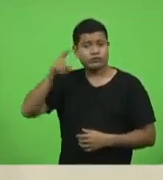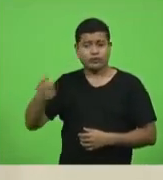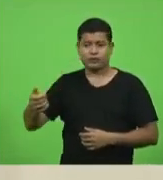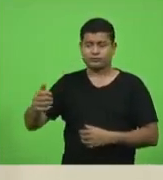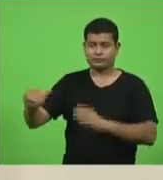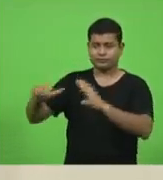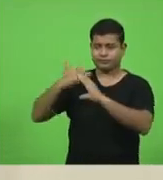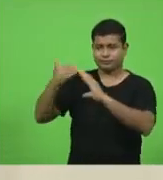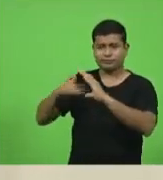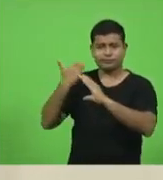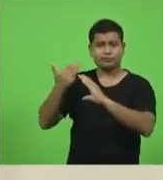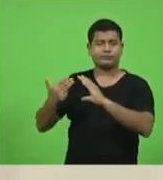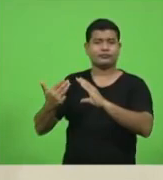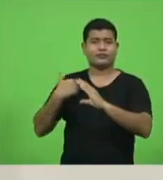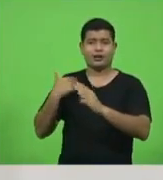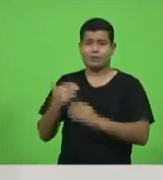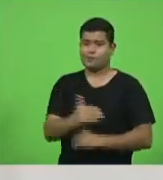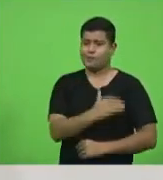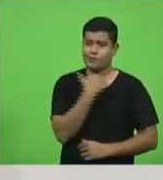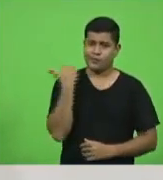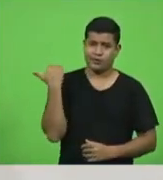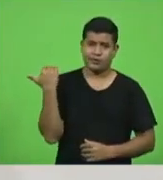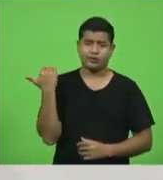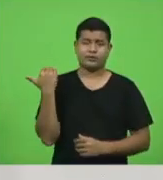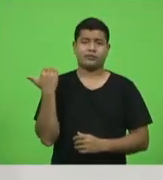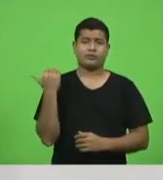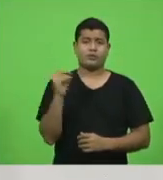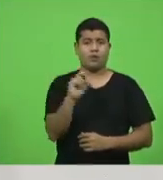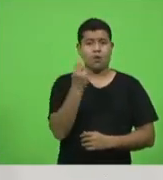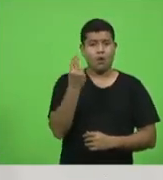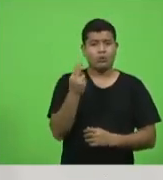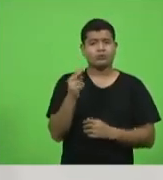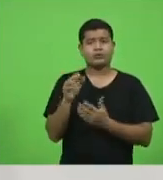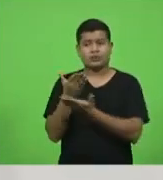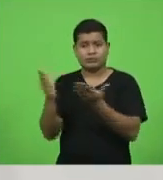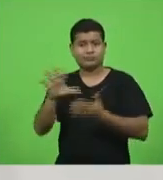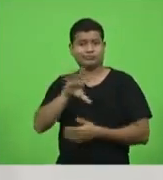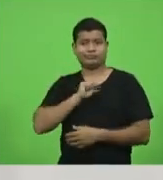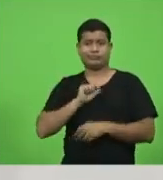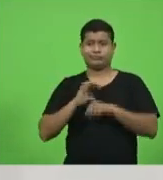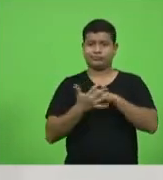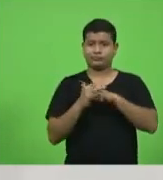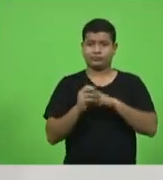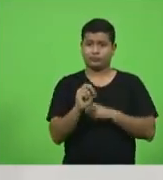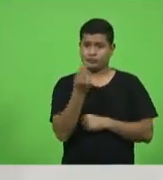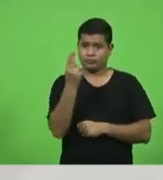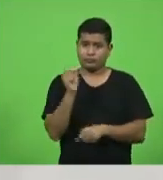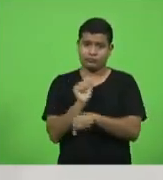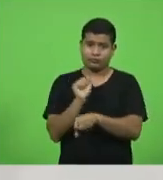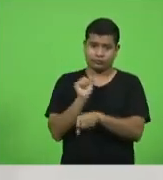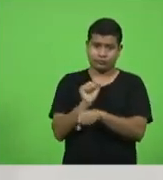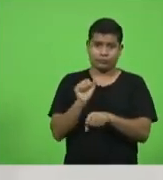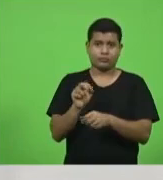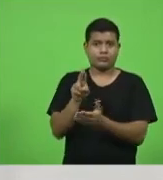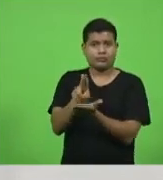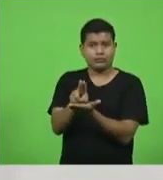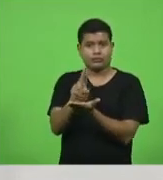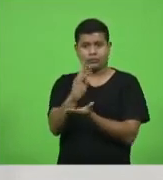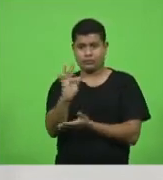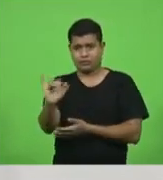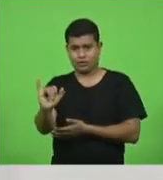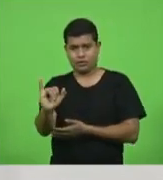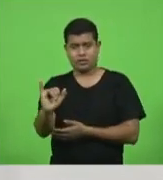mensagem de alguém que faleceu, de outro que está com contágio, ou de alguém que está aguardando um leito de UTI.